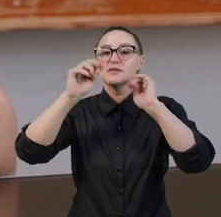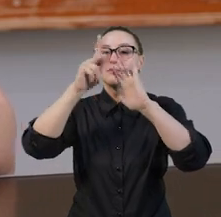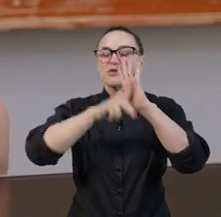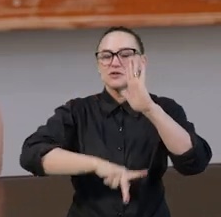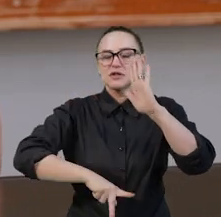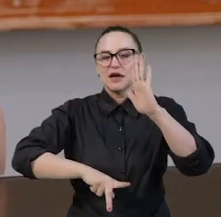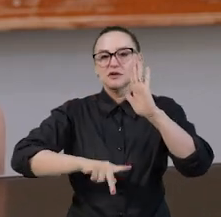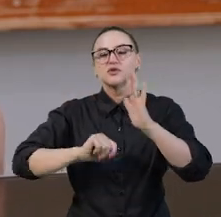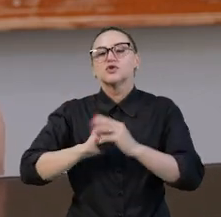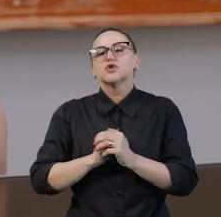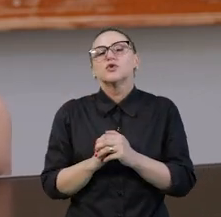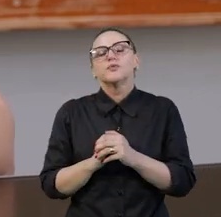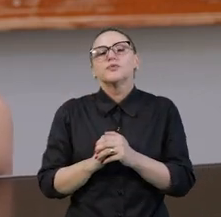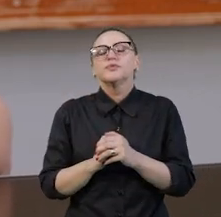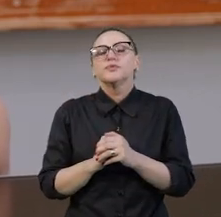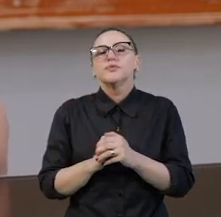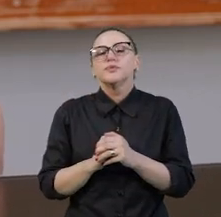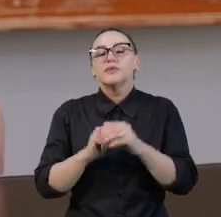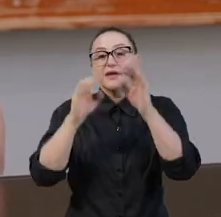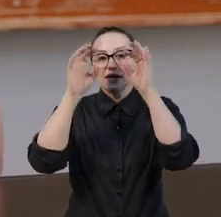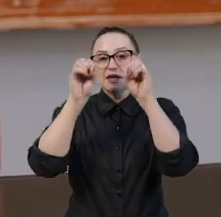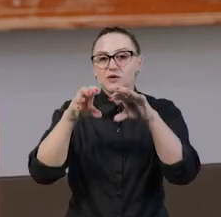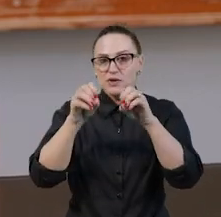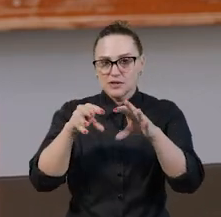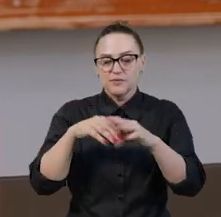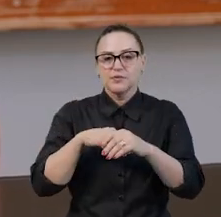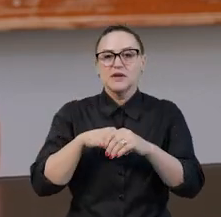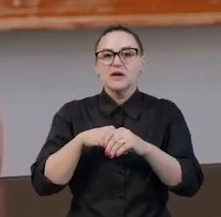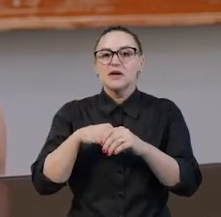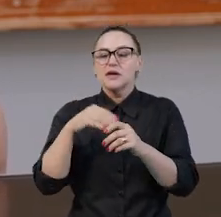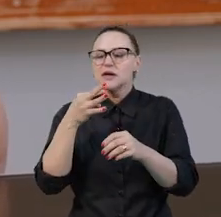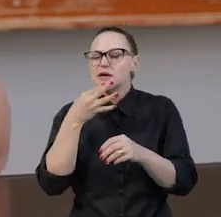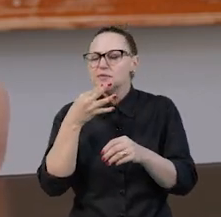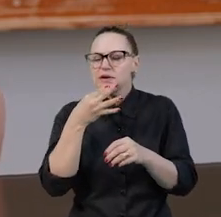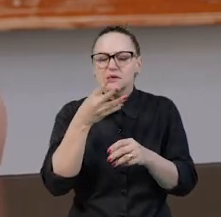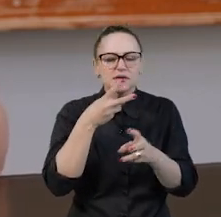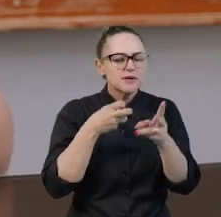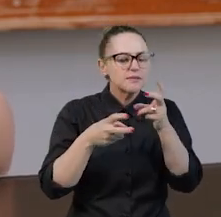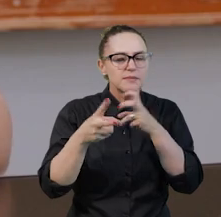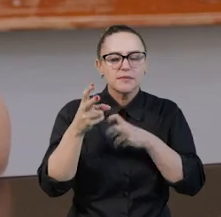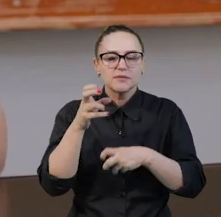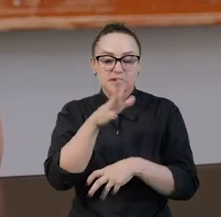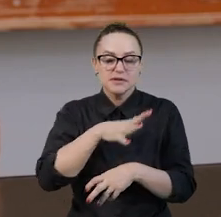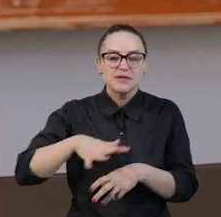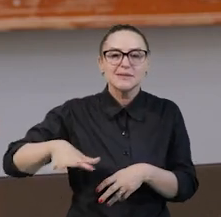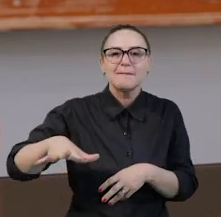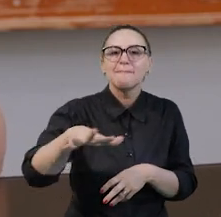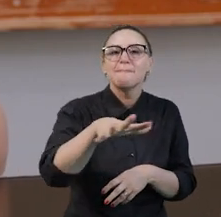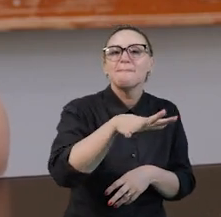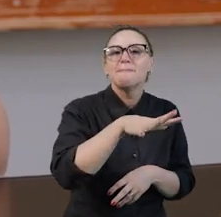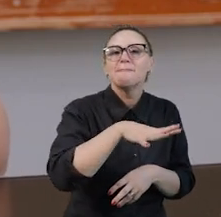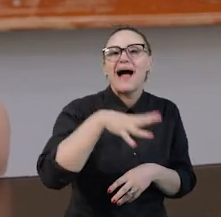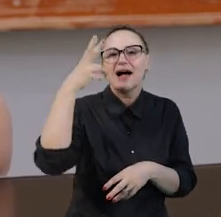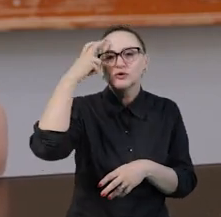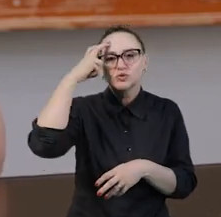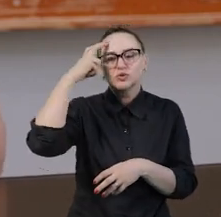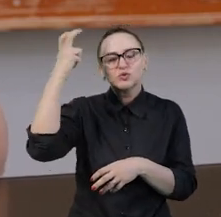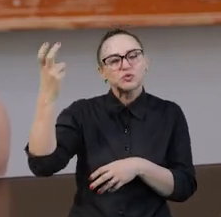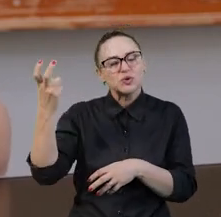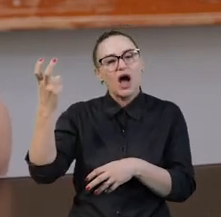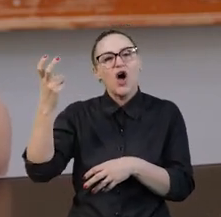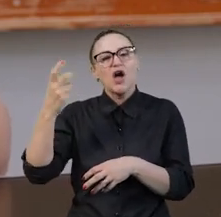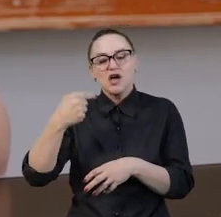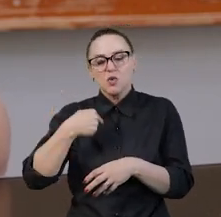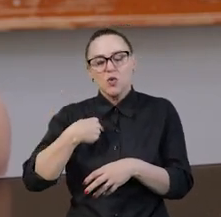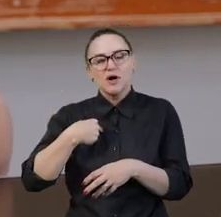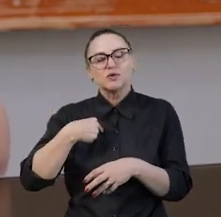e as reconheçamos no nosso espaço educacional enquanto professor, enquanto sujeito formador e enquanto